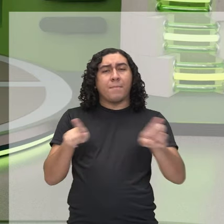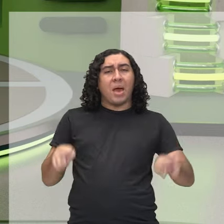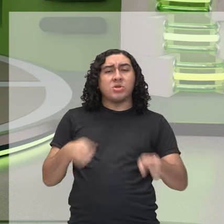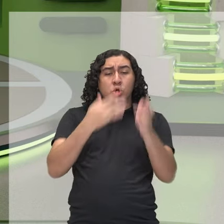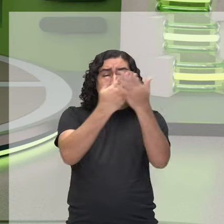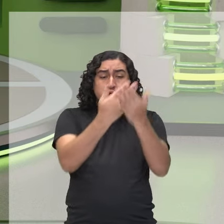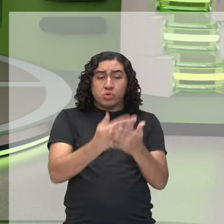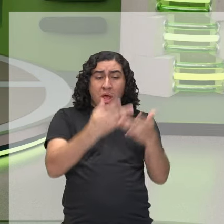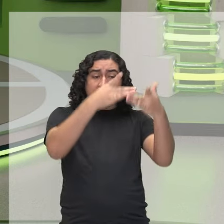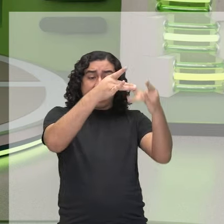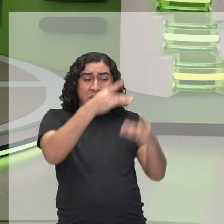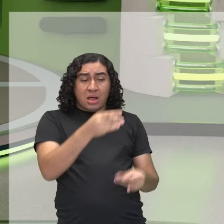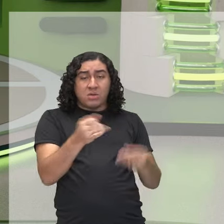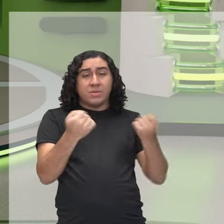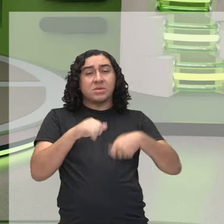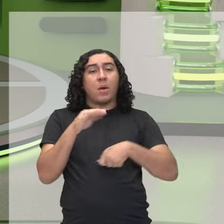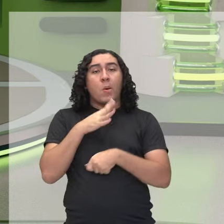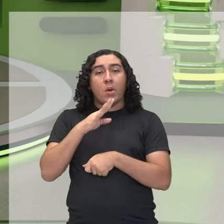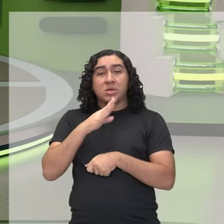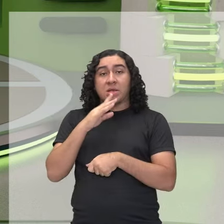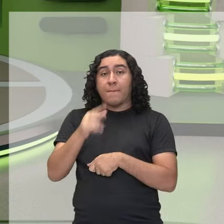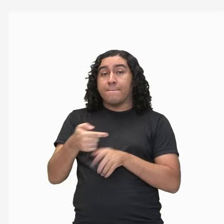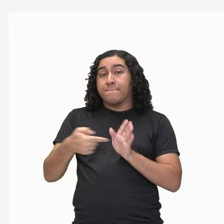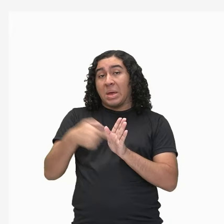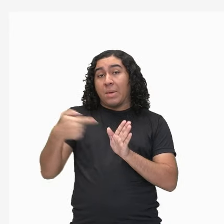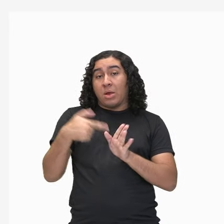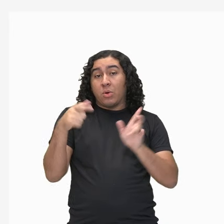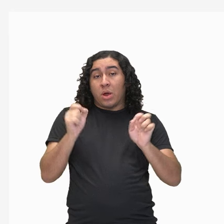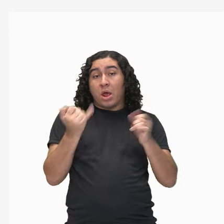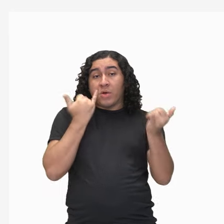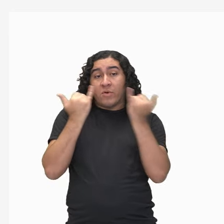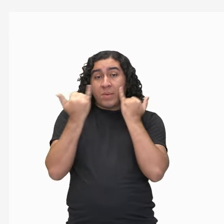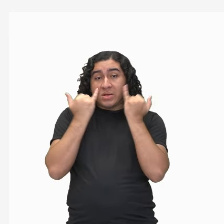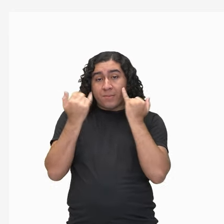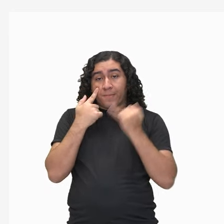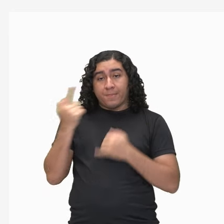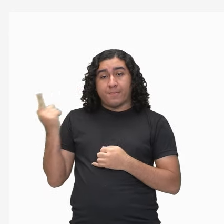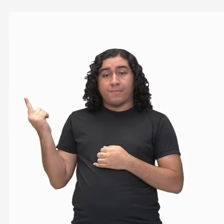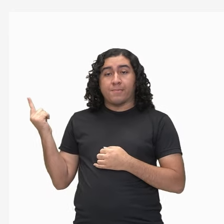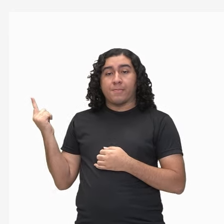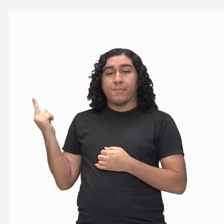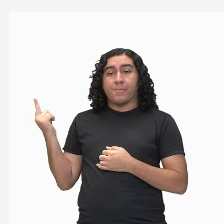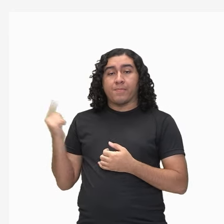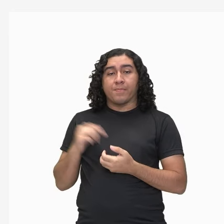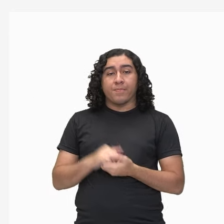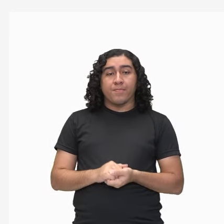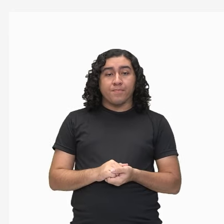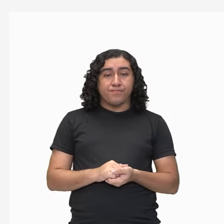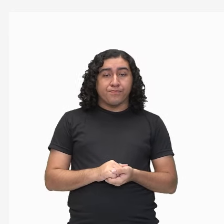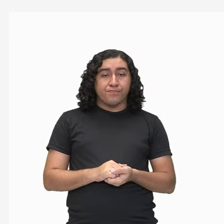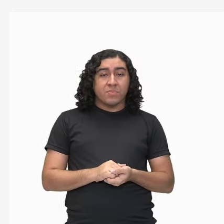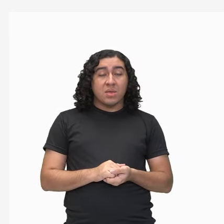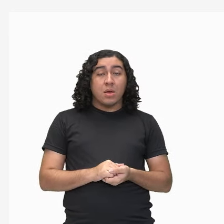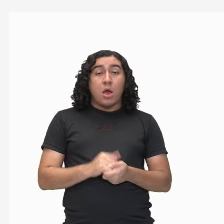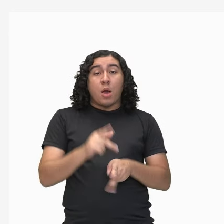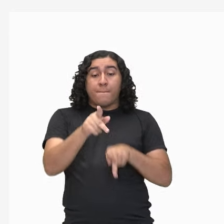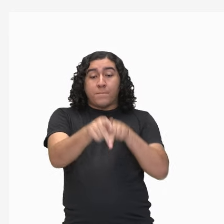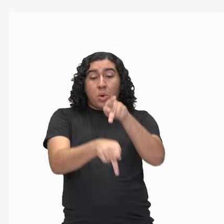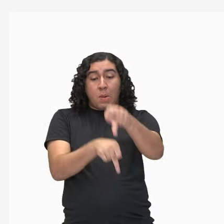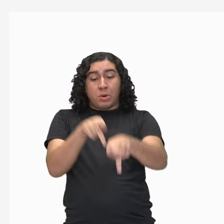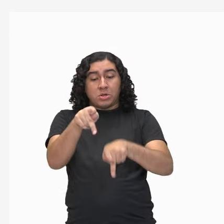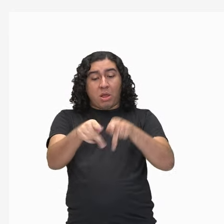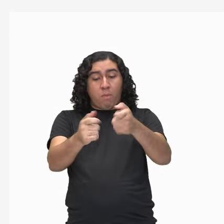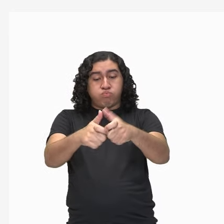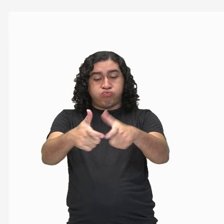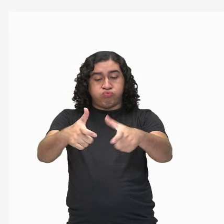a gente precisa conhecer alguns fatores, que a gente vai observar agora. Então, o crescimento populacional, ele vai